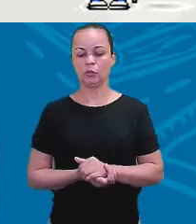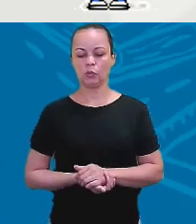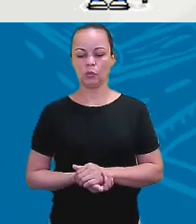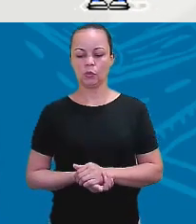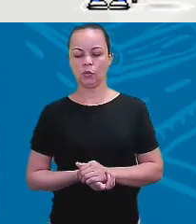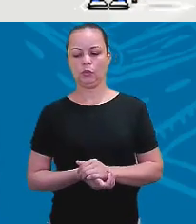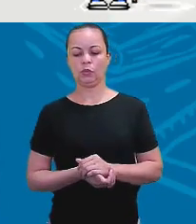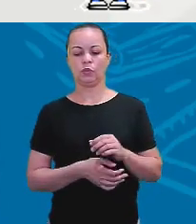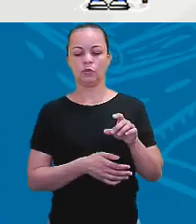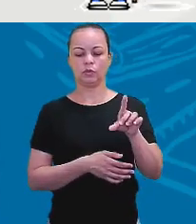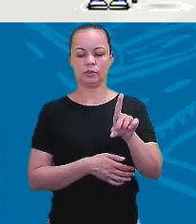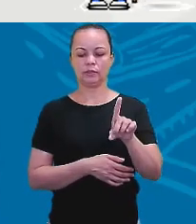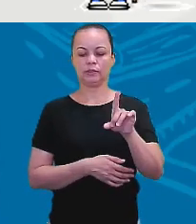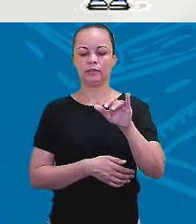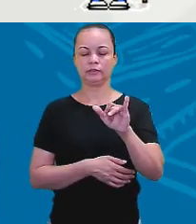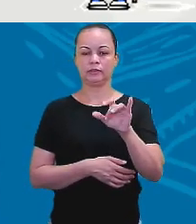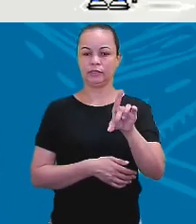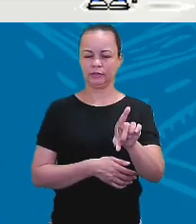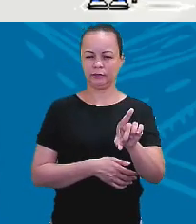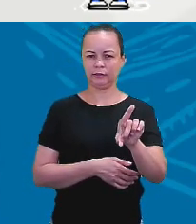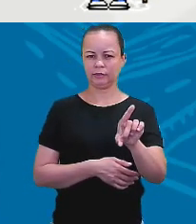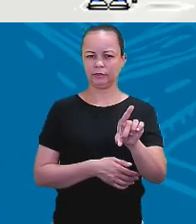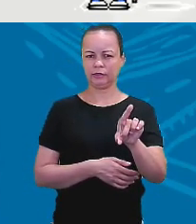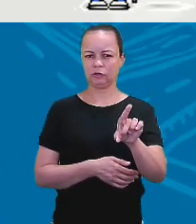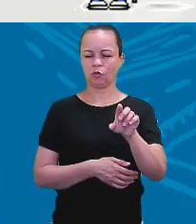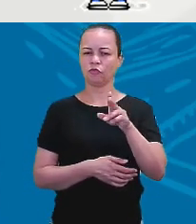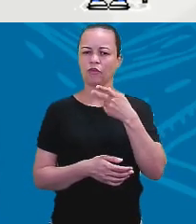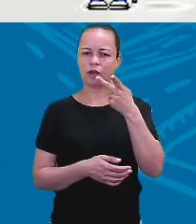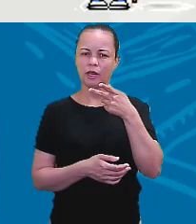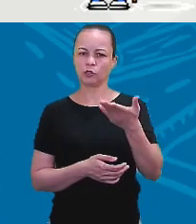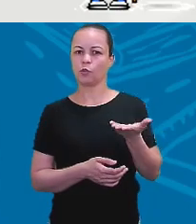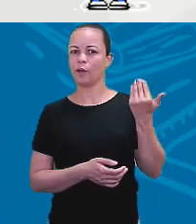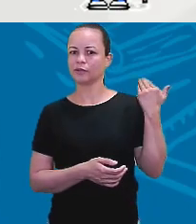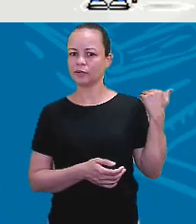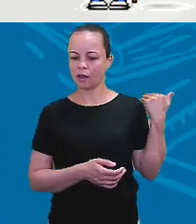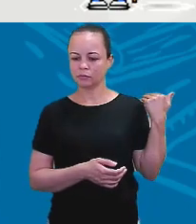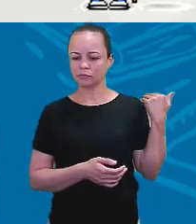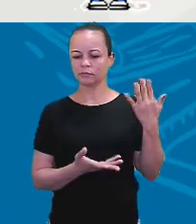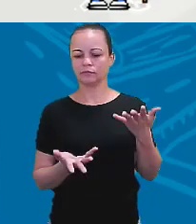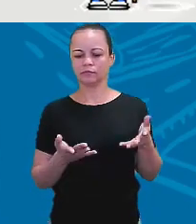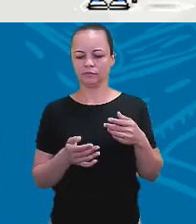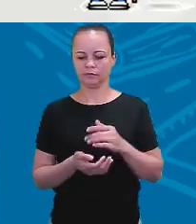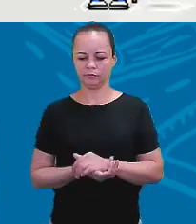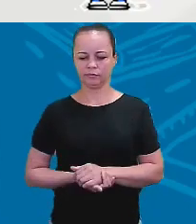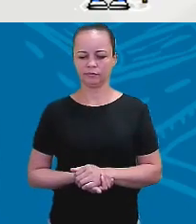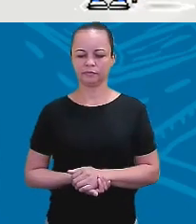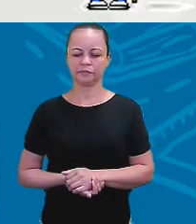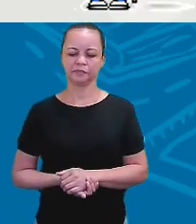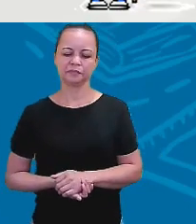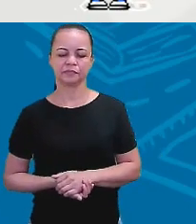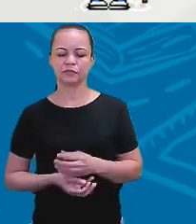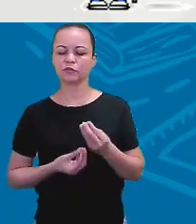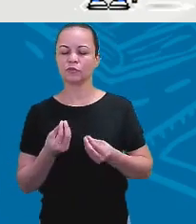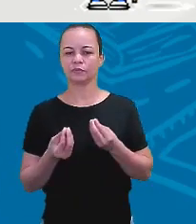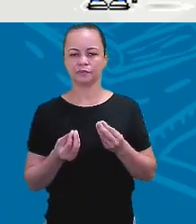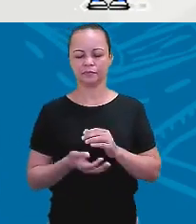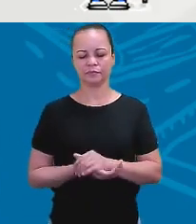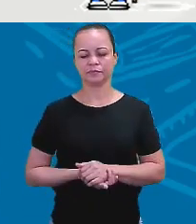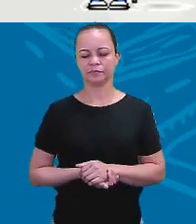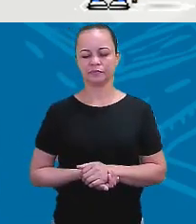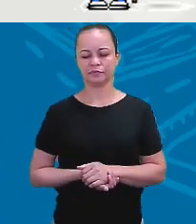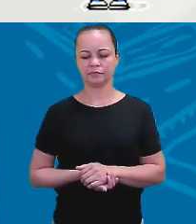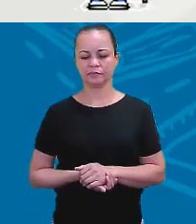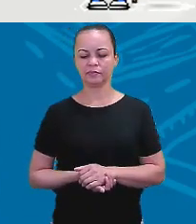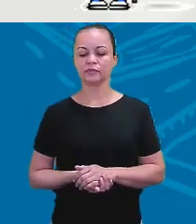No passado. Qual a negativa contra a did? They aren't. E o é que eu faço com, Os estudantes, eles,